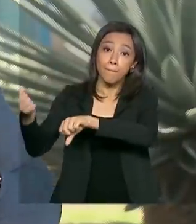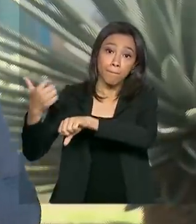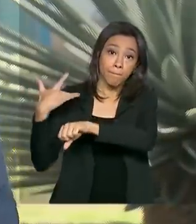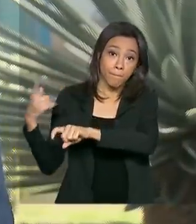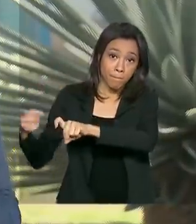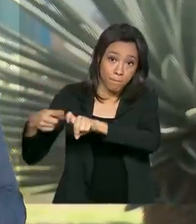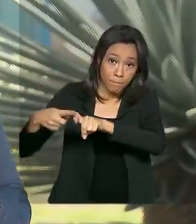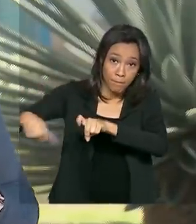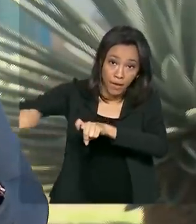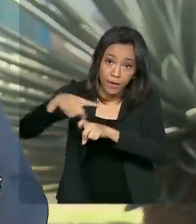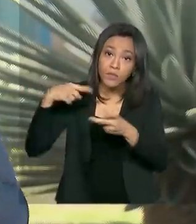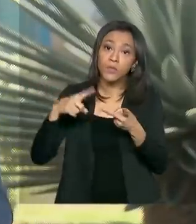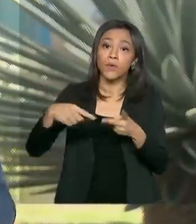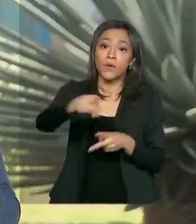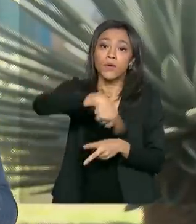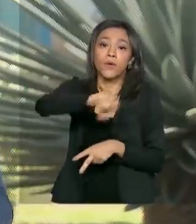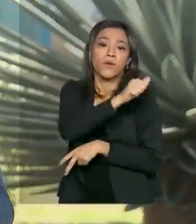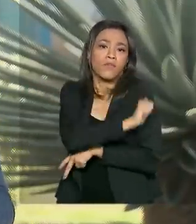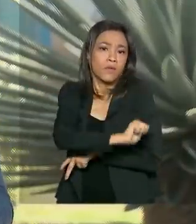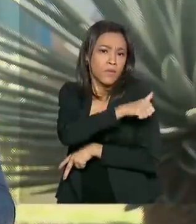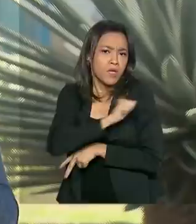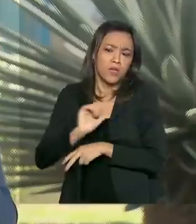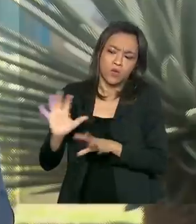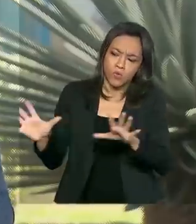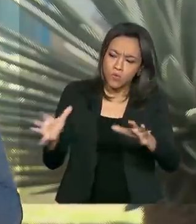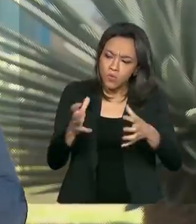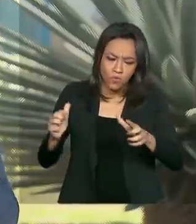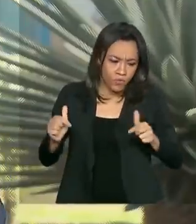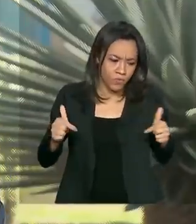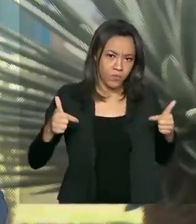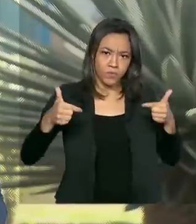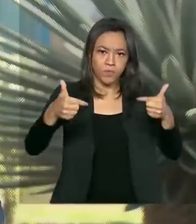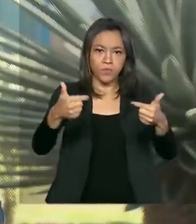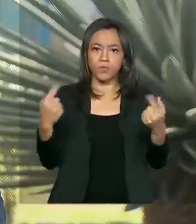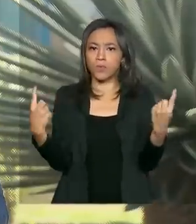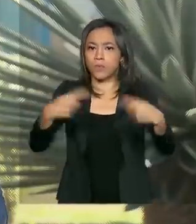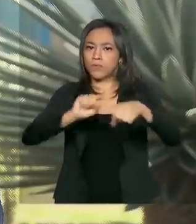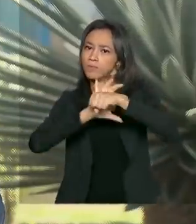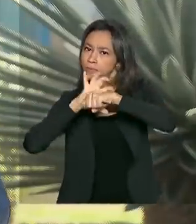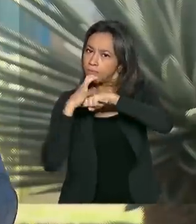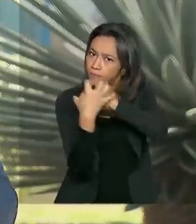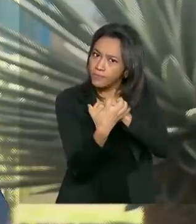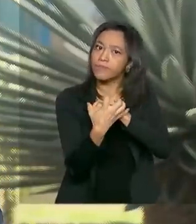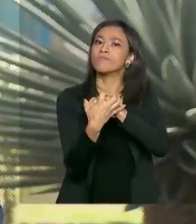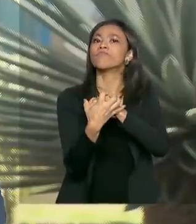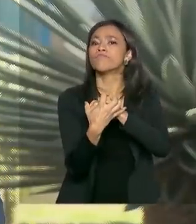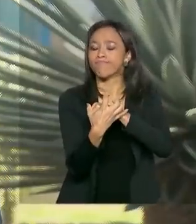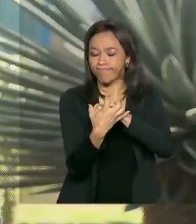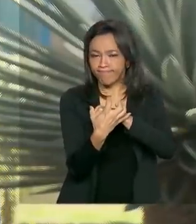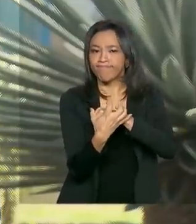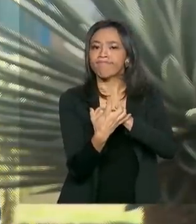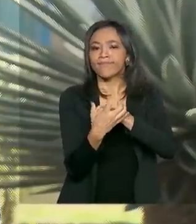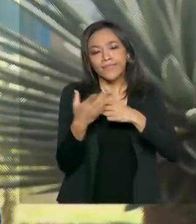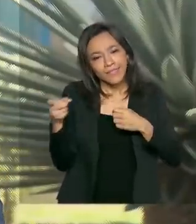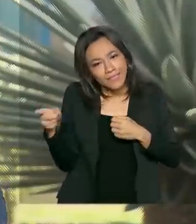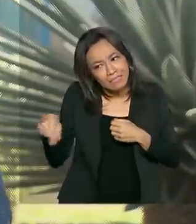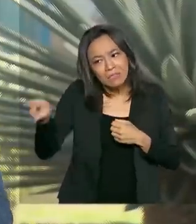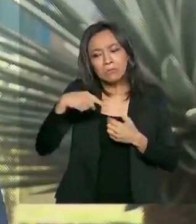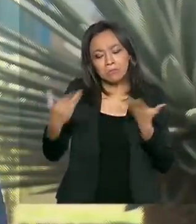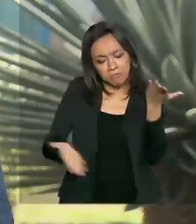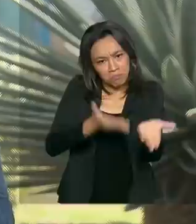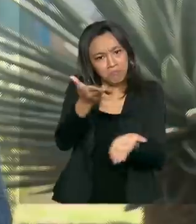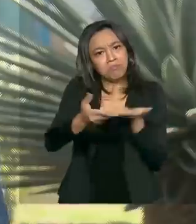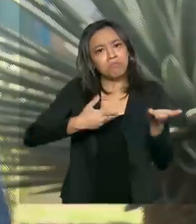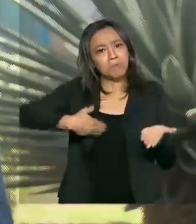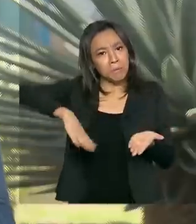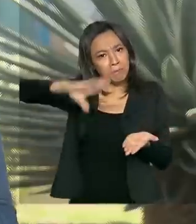enfermeiros e outros profissionais para atuar na linha de frente no combate à Covid-19, prestando aí um serviço militar